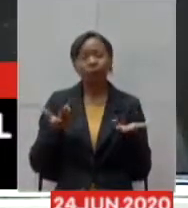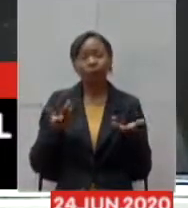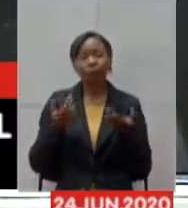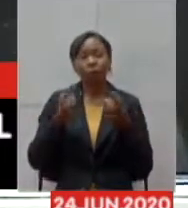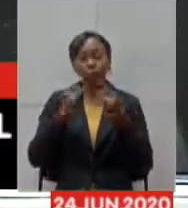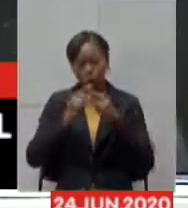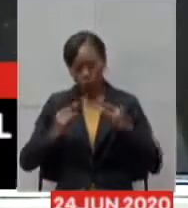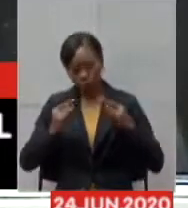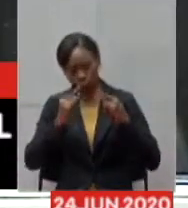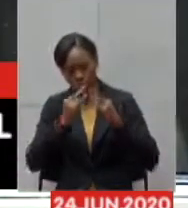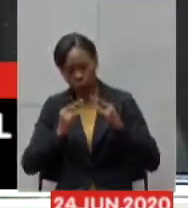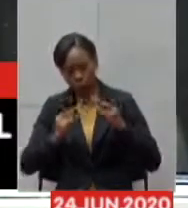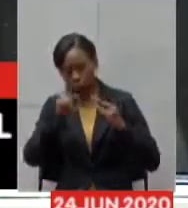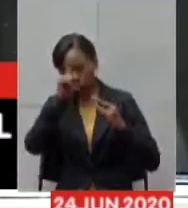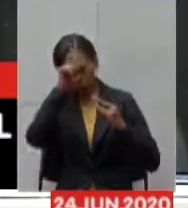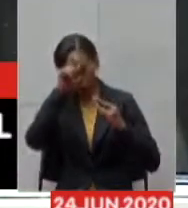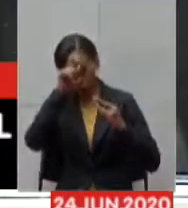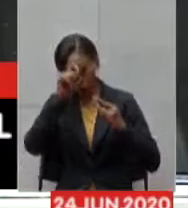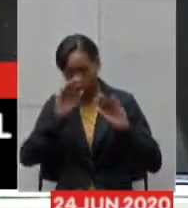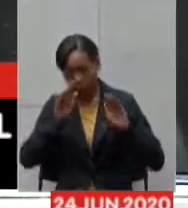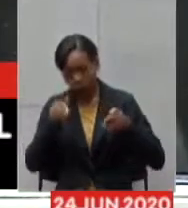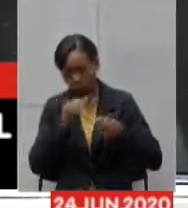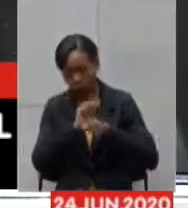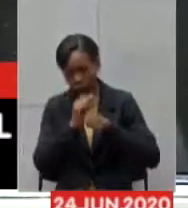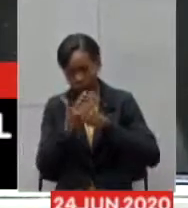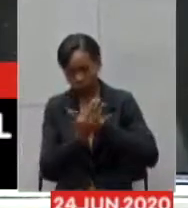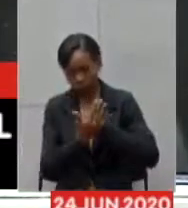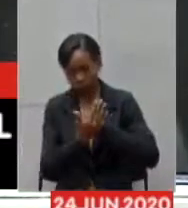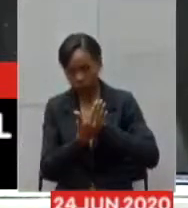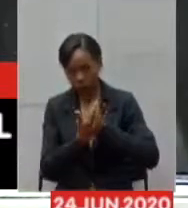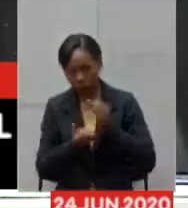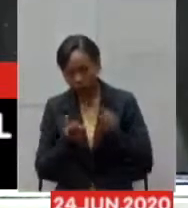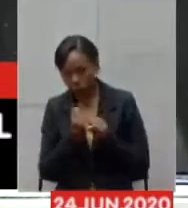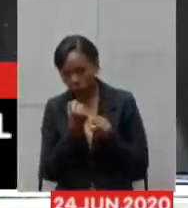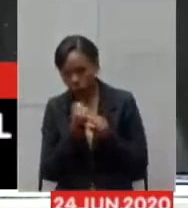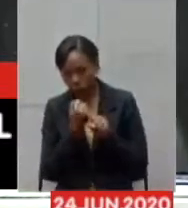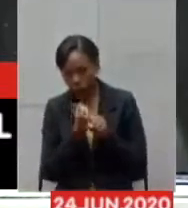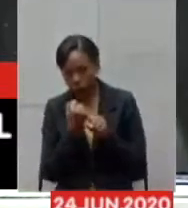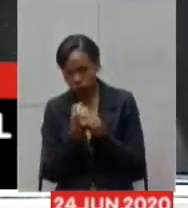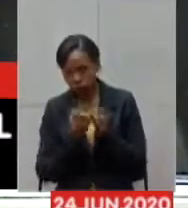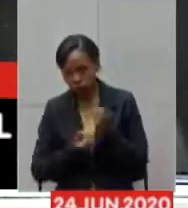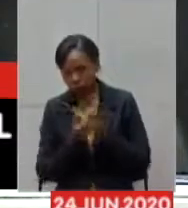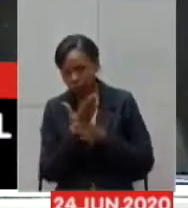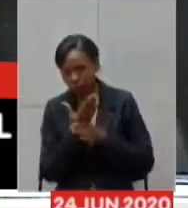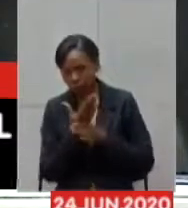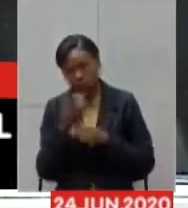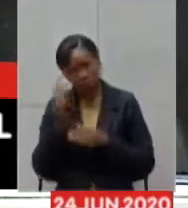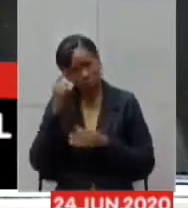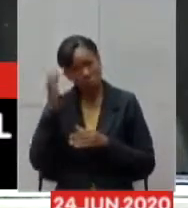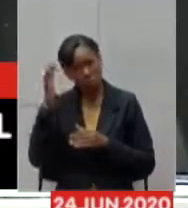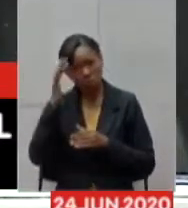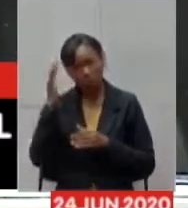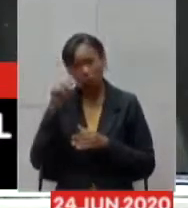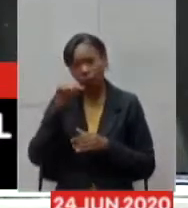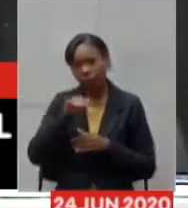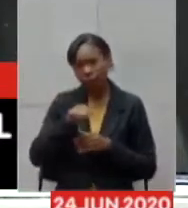inicialmente se imaginou que seria necessário que esse hospital de campanha